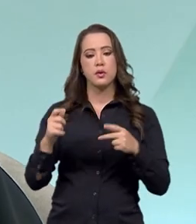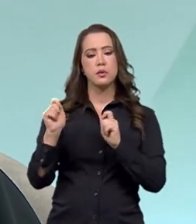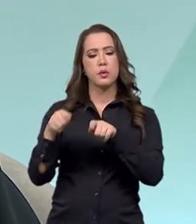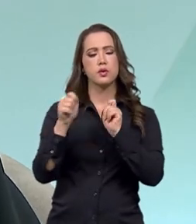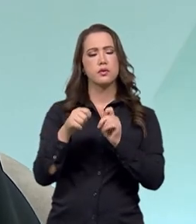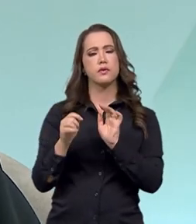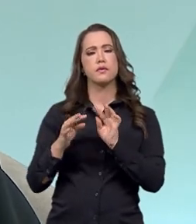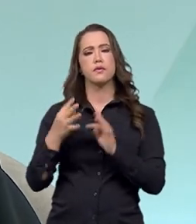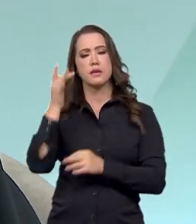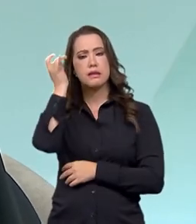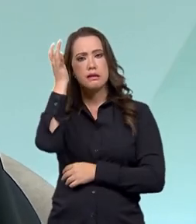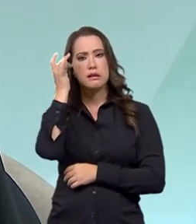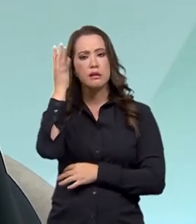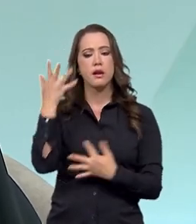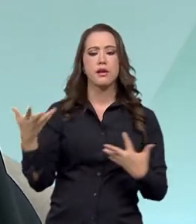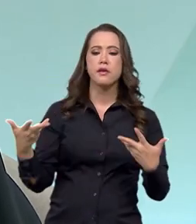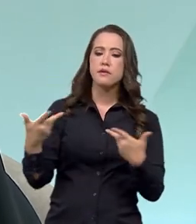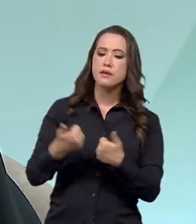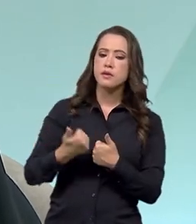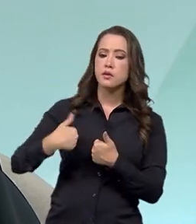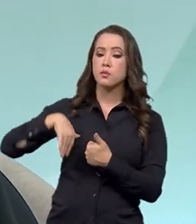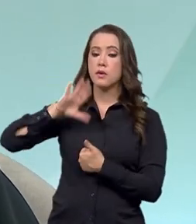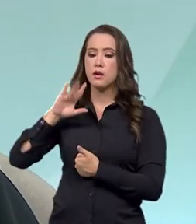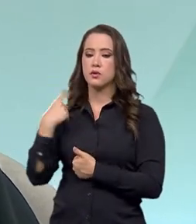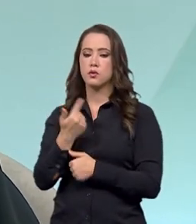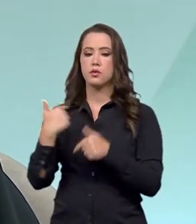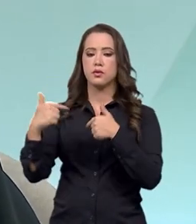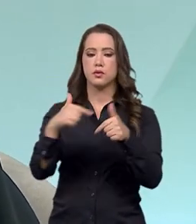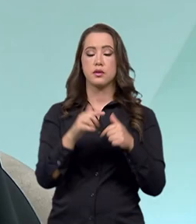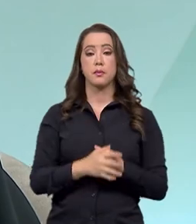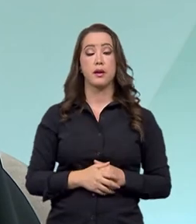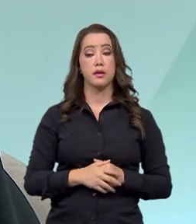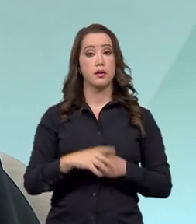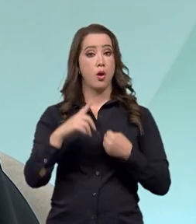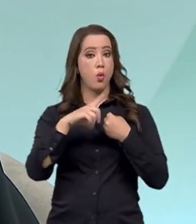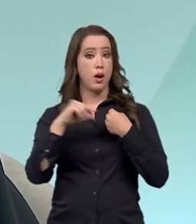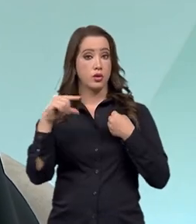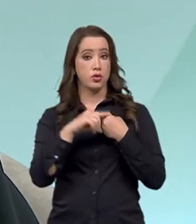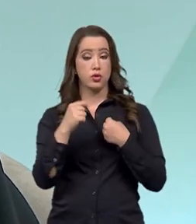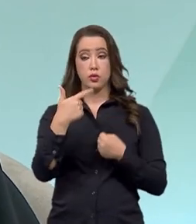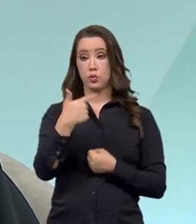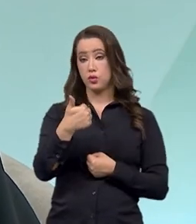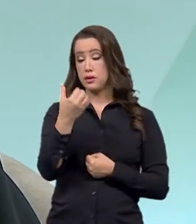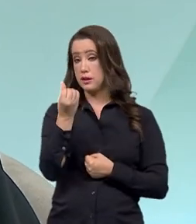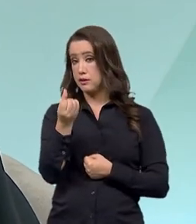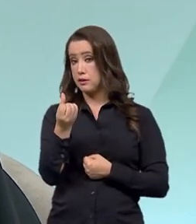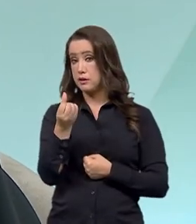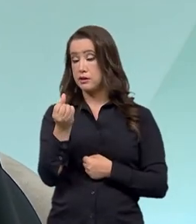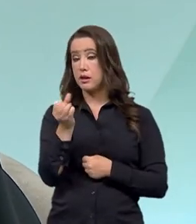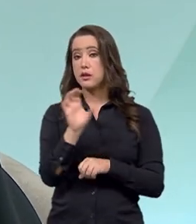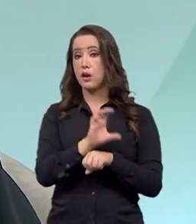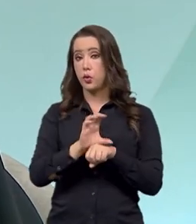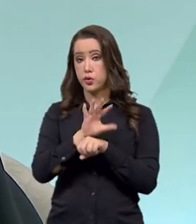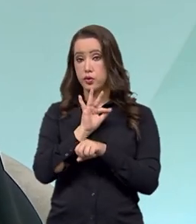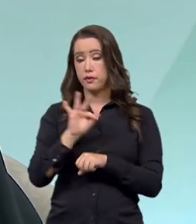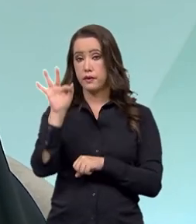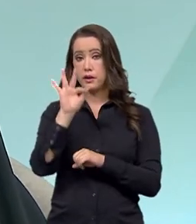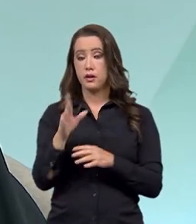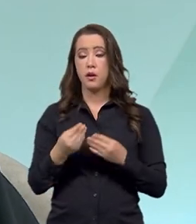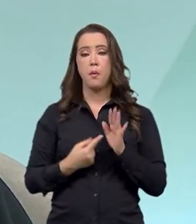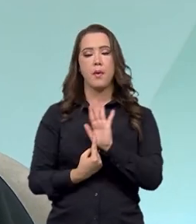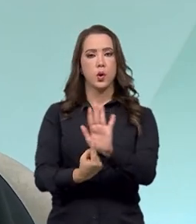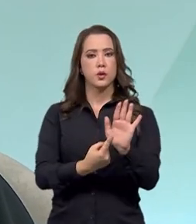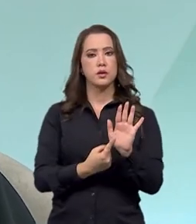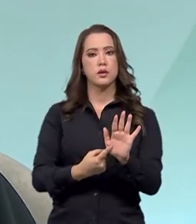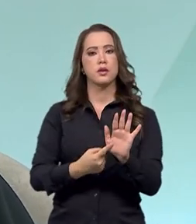eficiência ao nosso trabalho. Então, o artigo 216 da Constituição, inclusive, traz o patrimônio cultural como